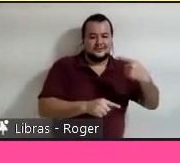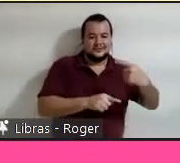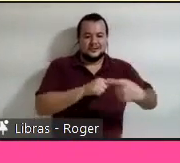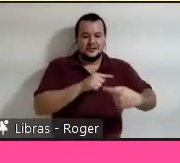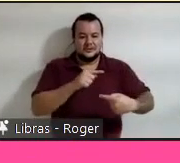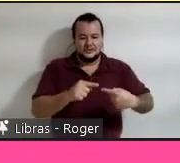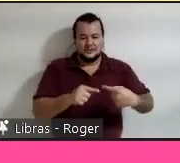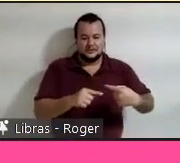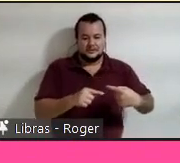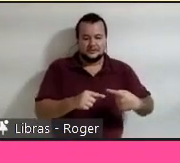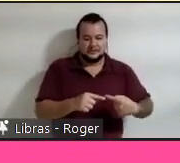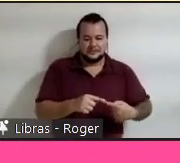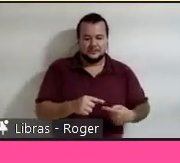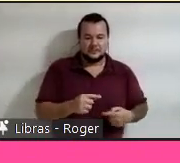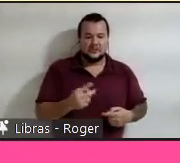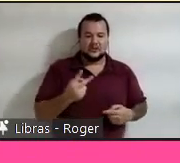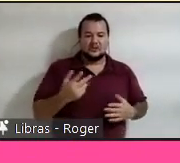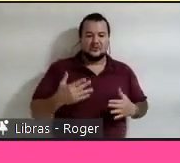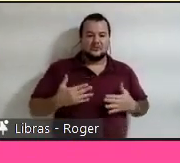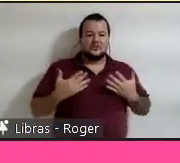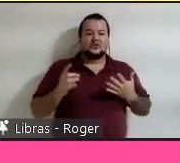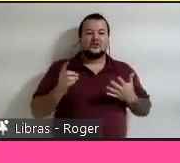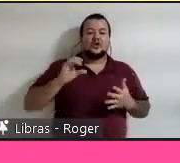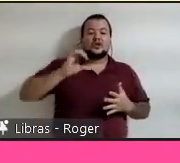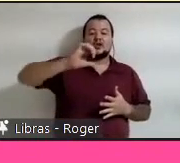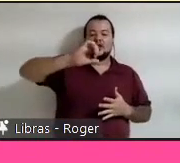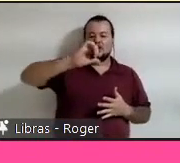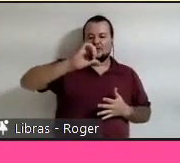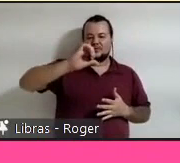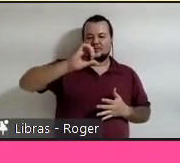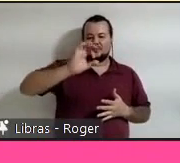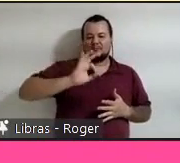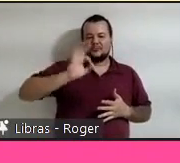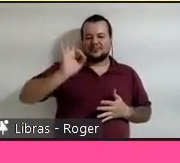Segundo susto, apenas 9% da nossa economia circular, ou seja,